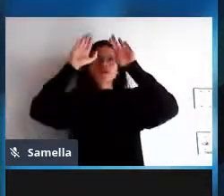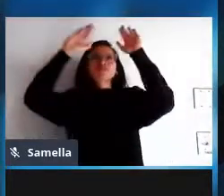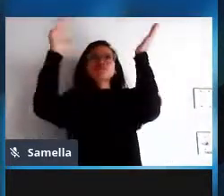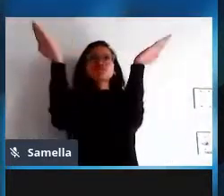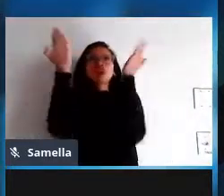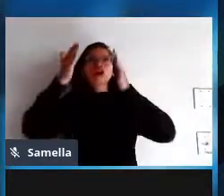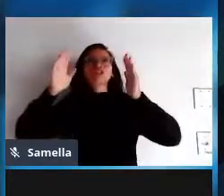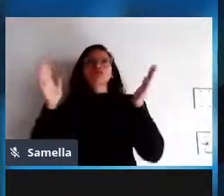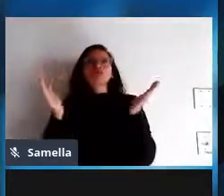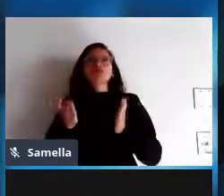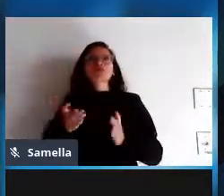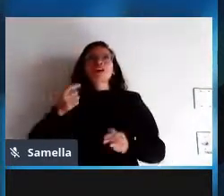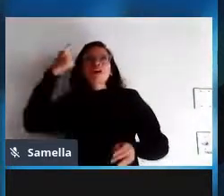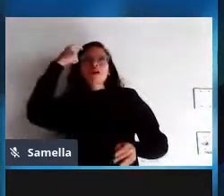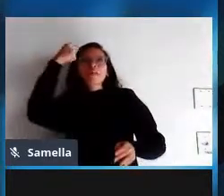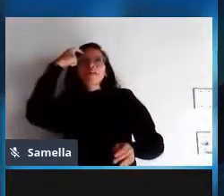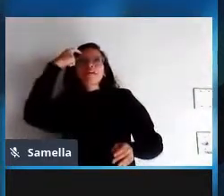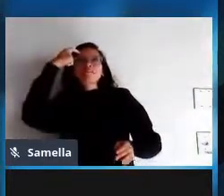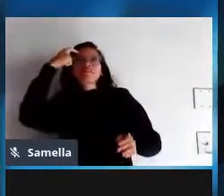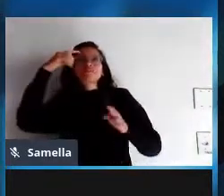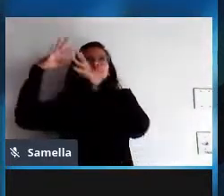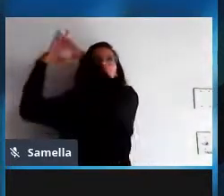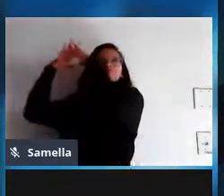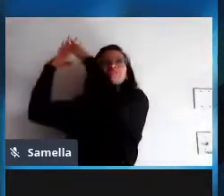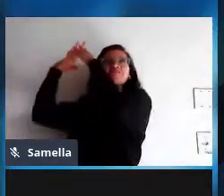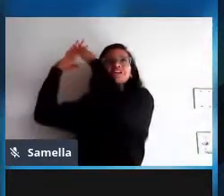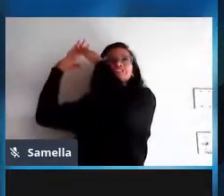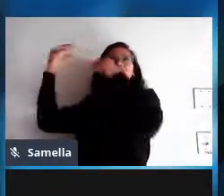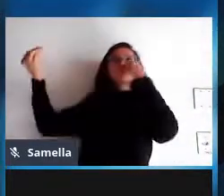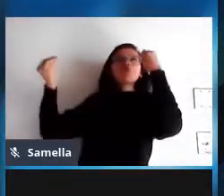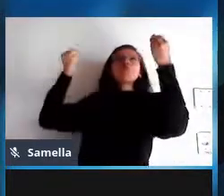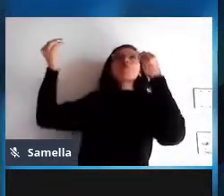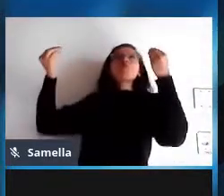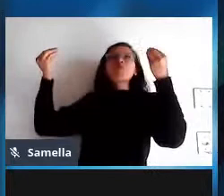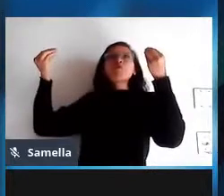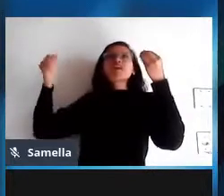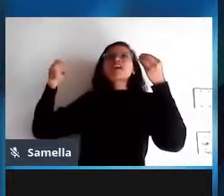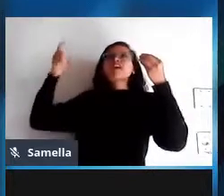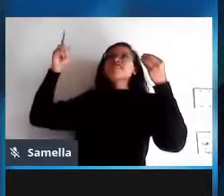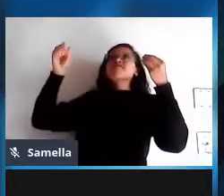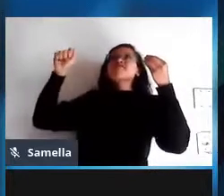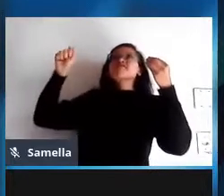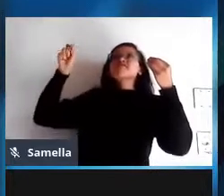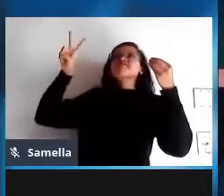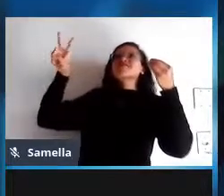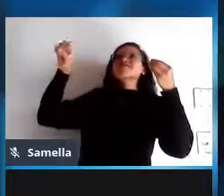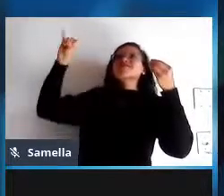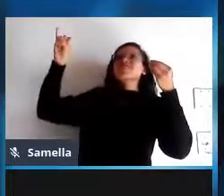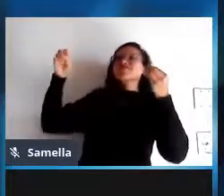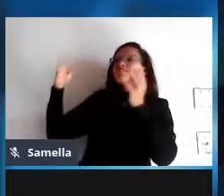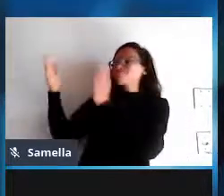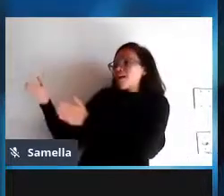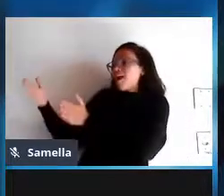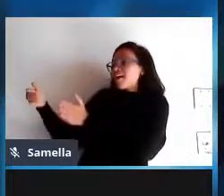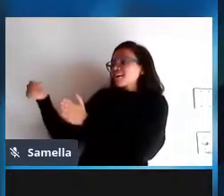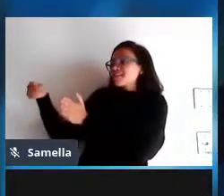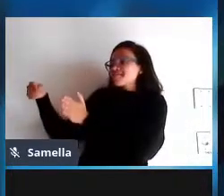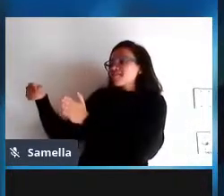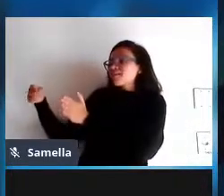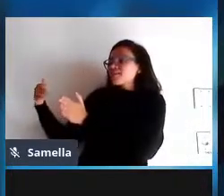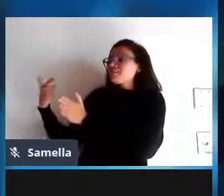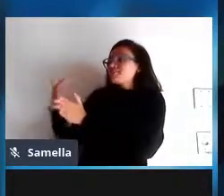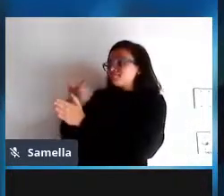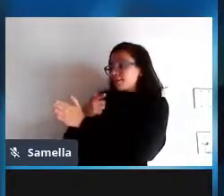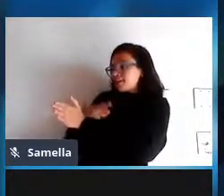cinzel e retirei da pedra tudo que não era Davi é basicamente a mesma coisa que a gente vai